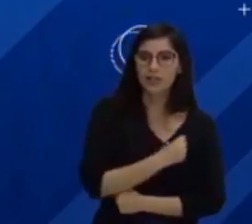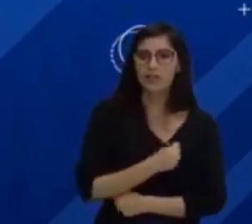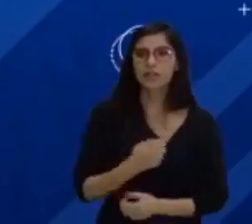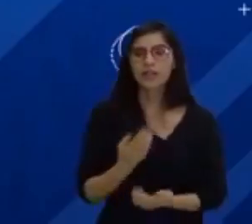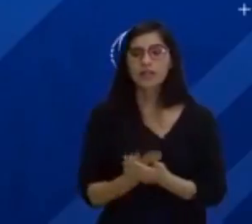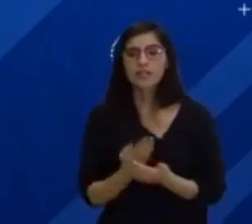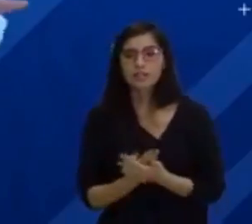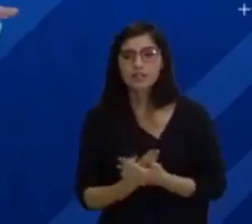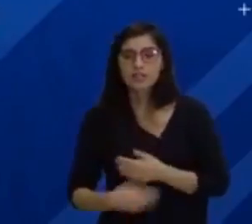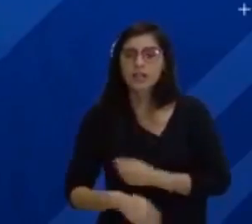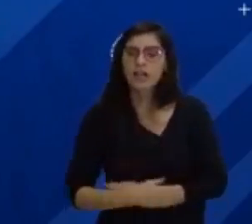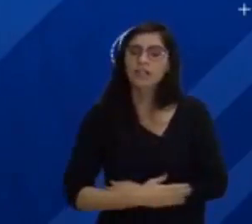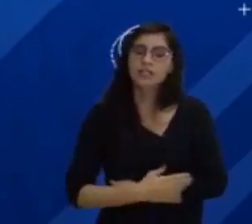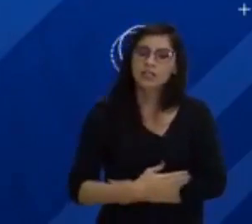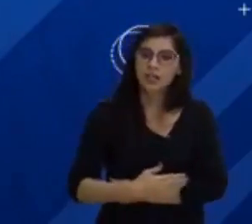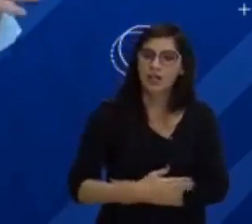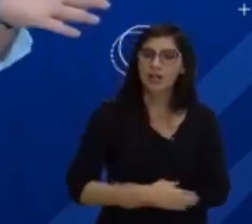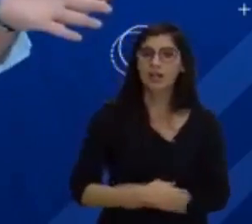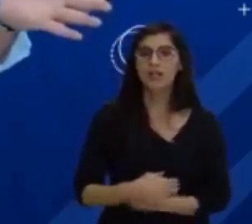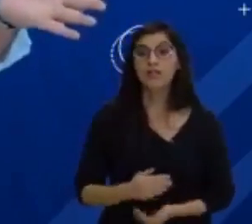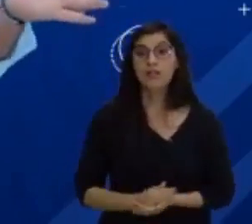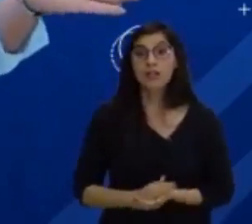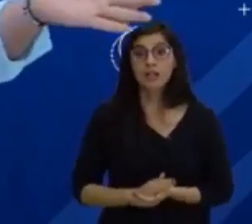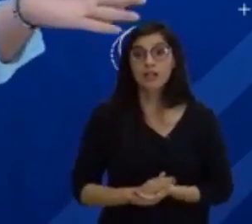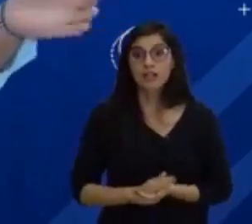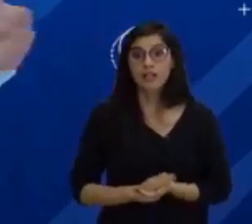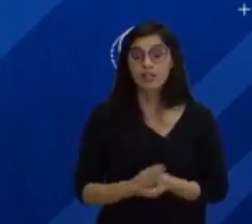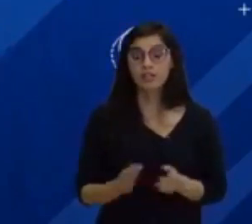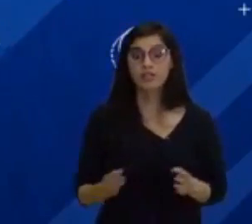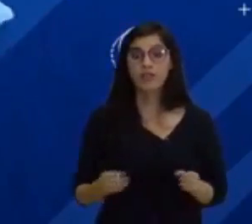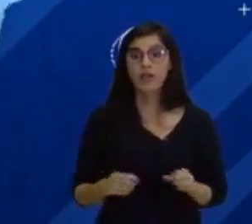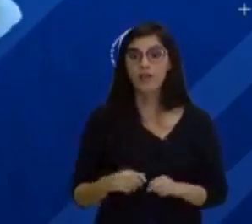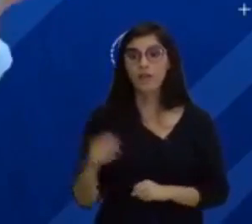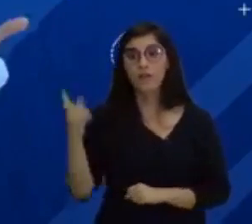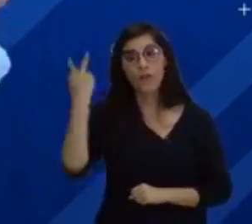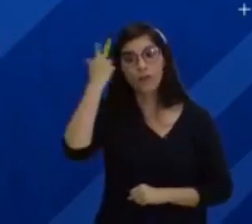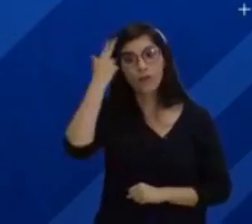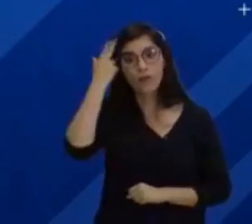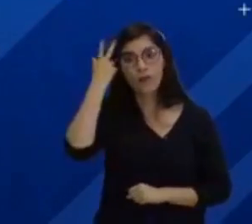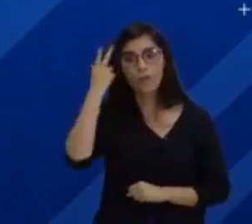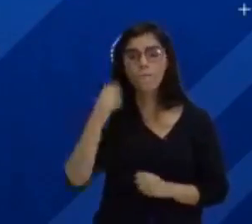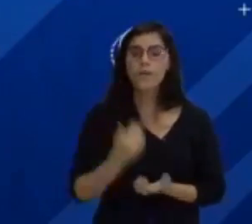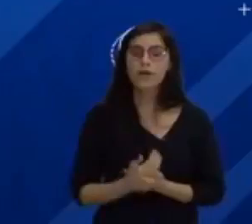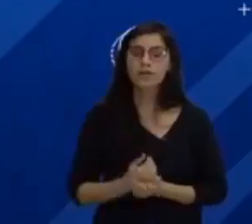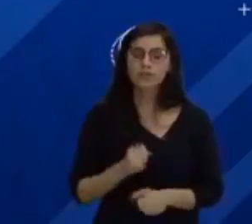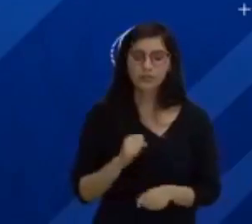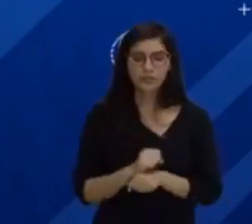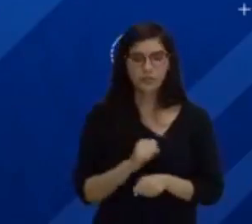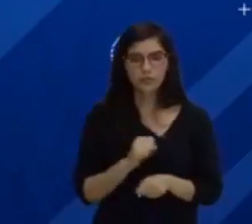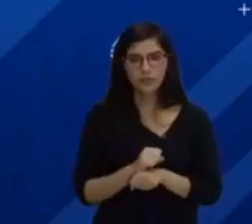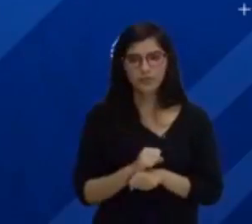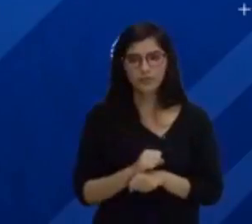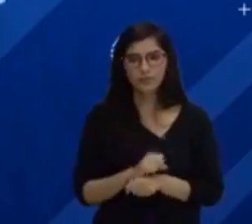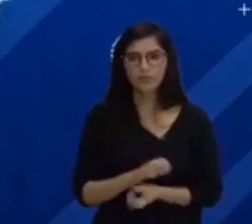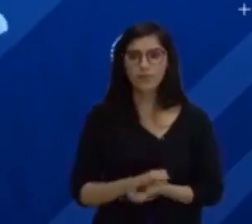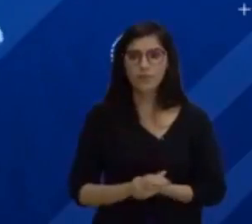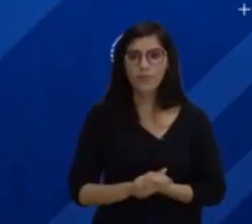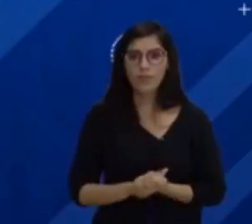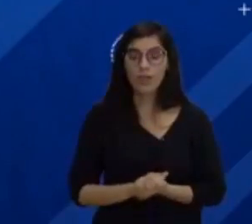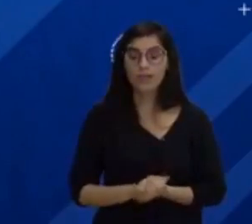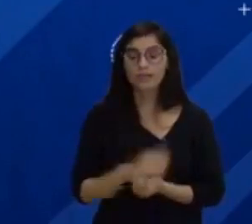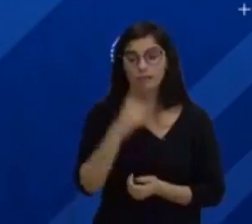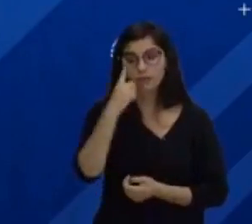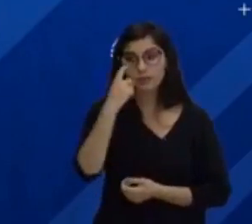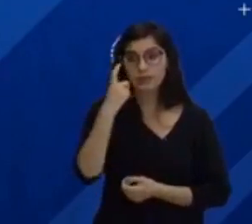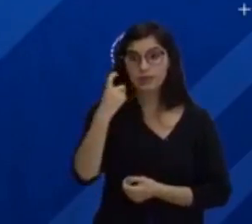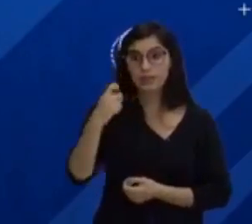sala de aula. E simplesmente, nós vamos voltar a essa normalidade que tanto esperamos, né, pessoal? Isso é até interessante